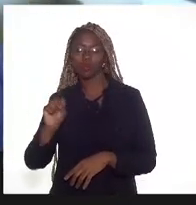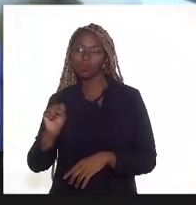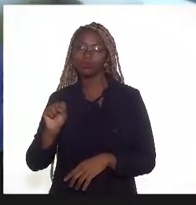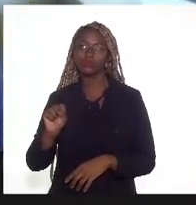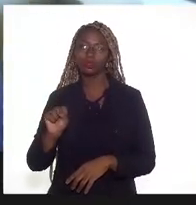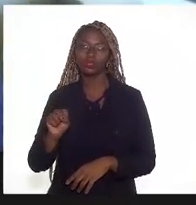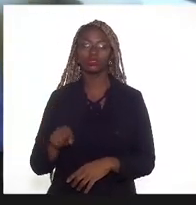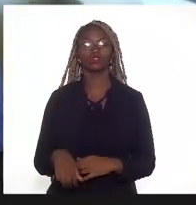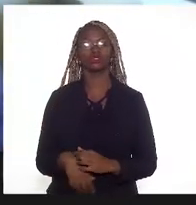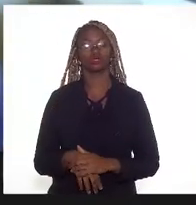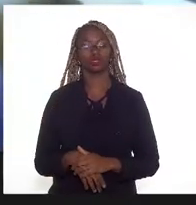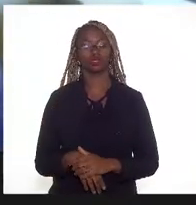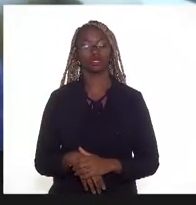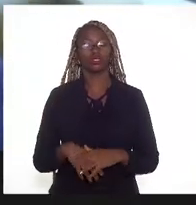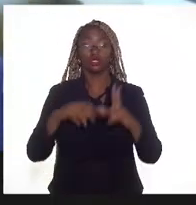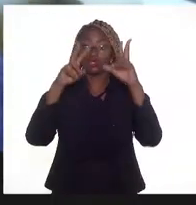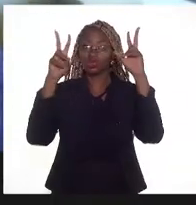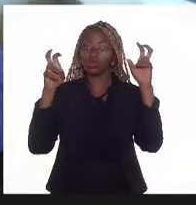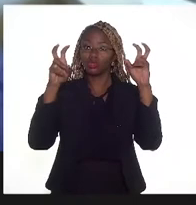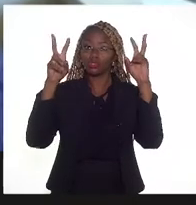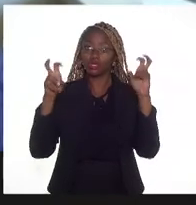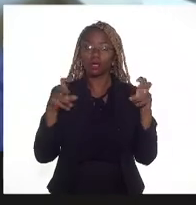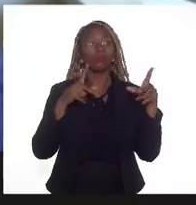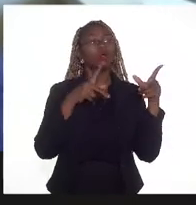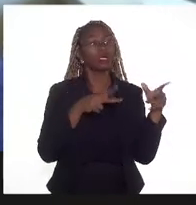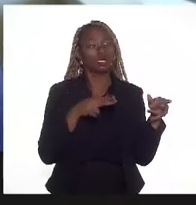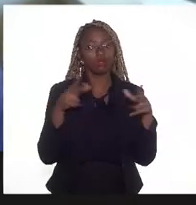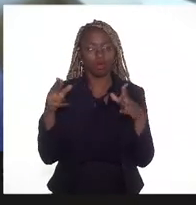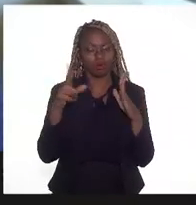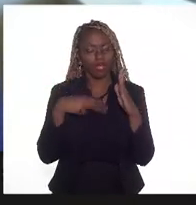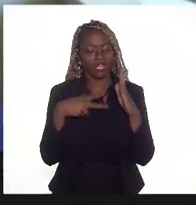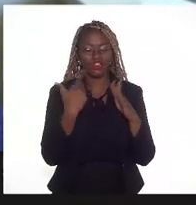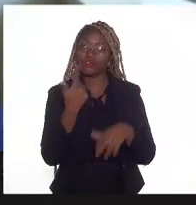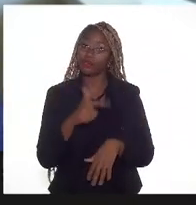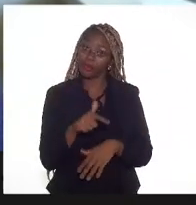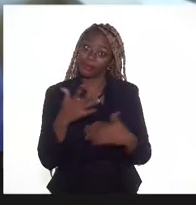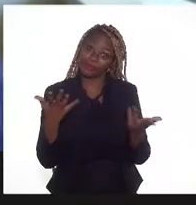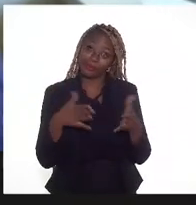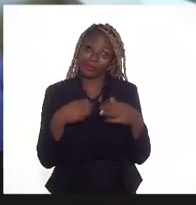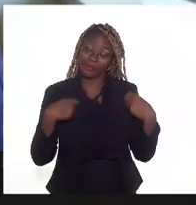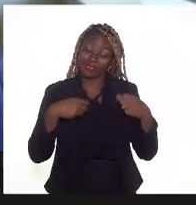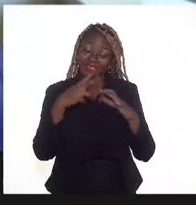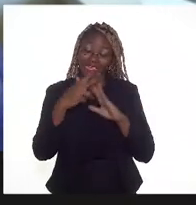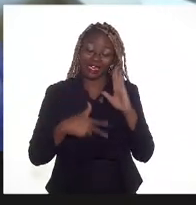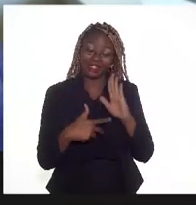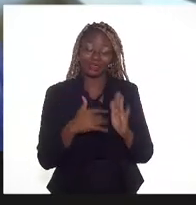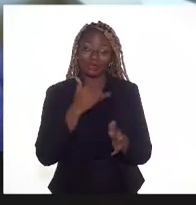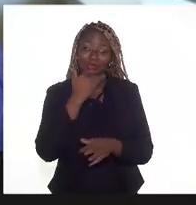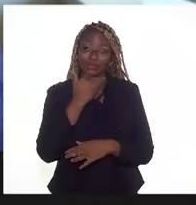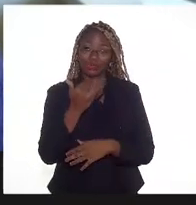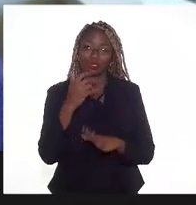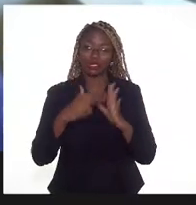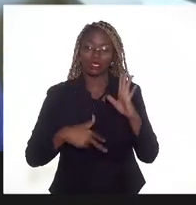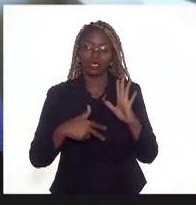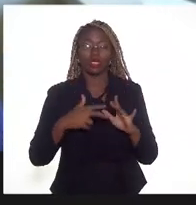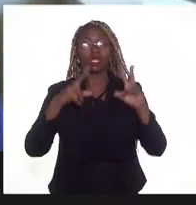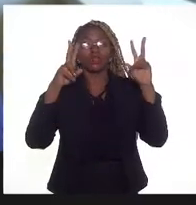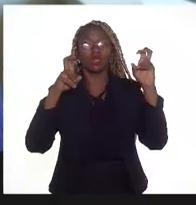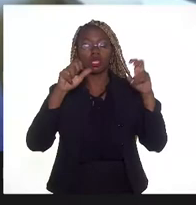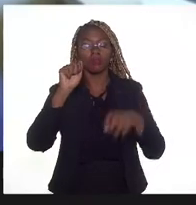E a temática dos mesmos eu vou ter que ler de novo, porque é a temática da ANP.